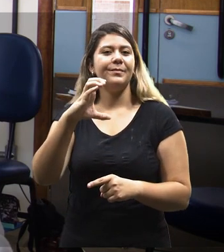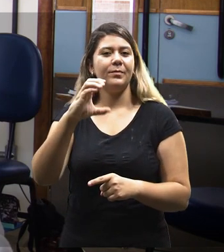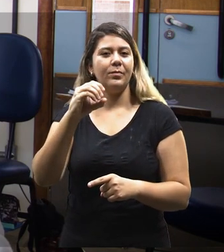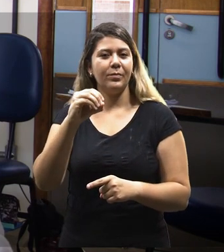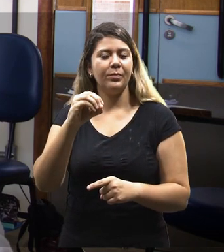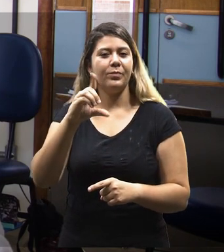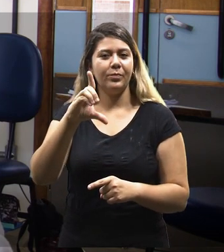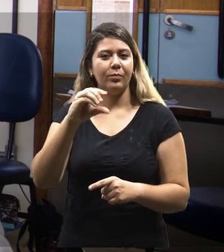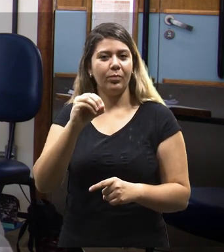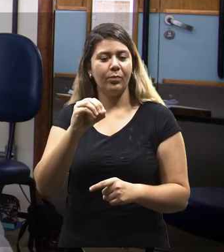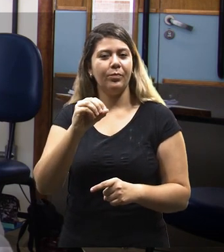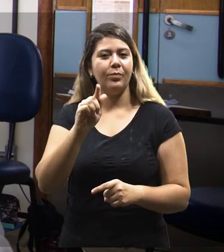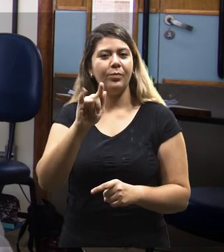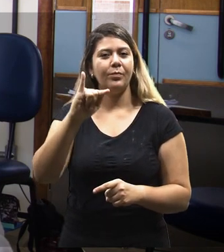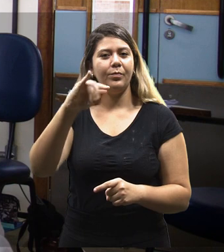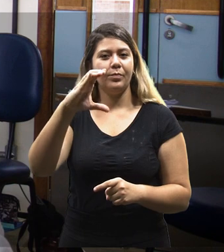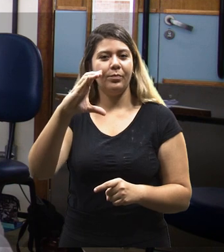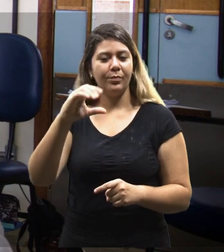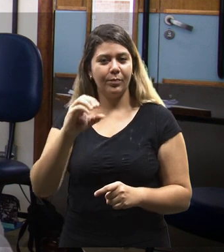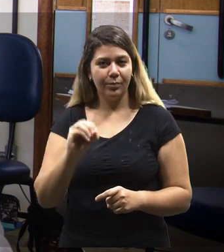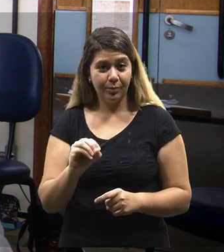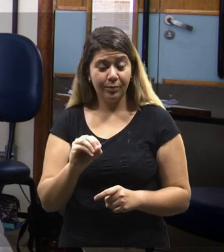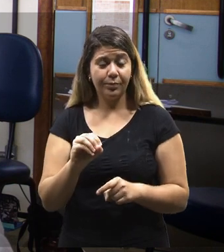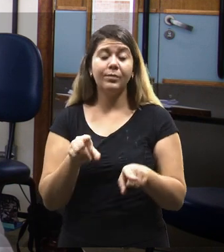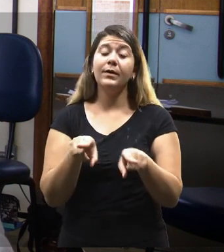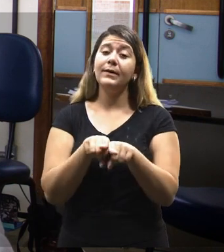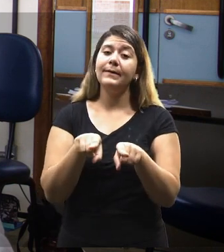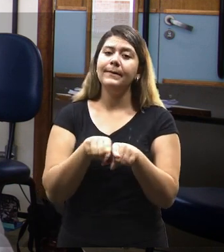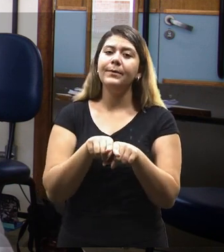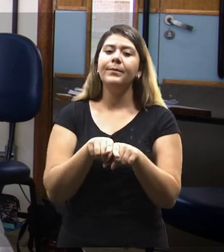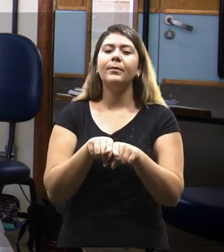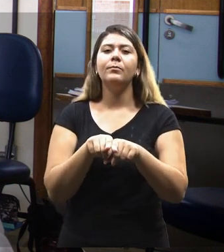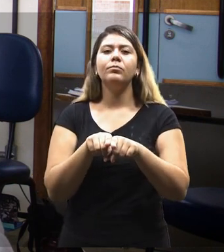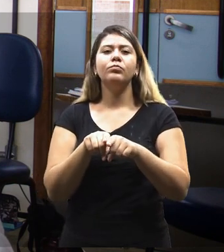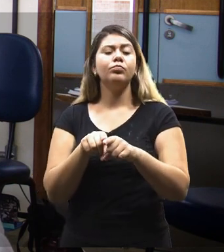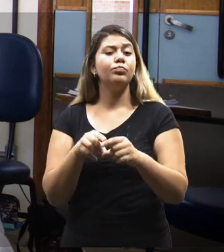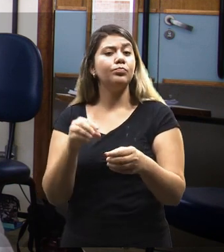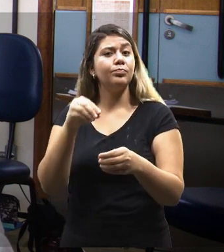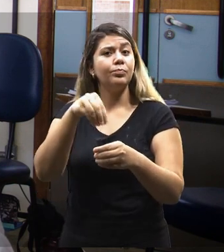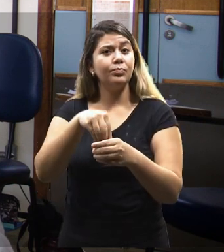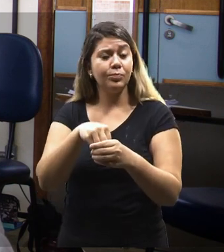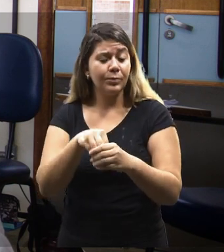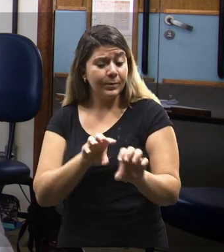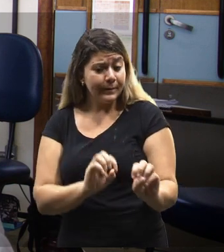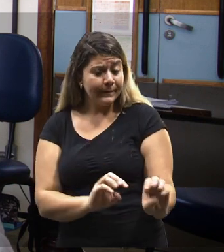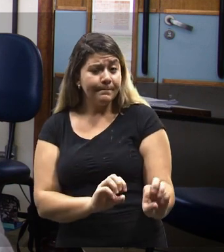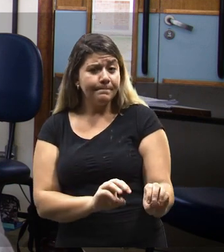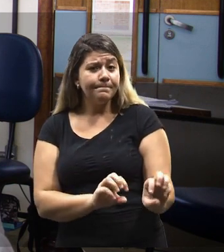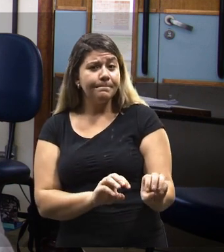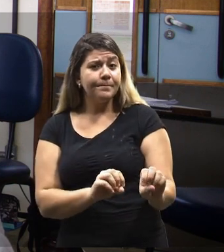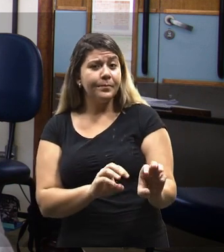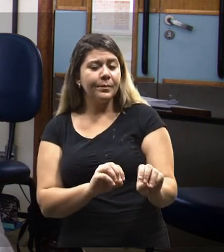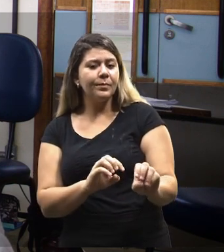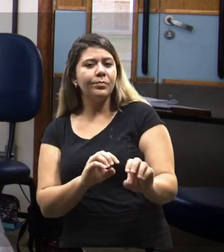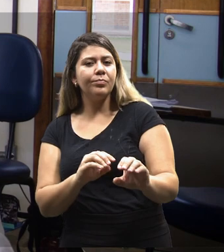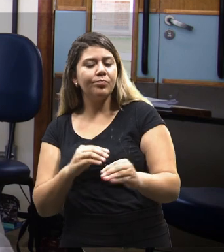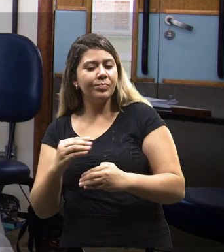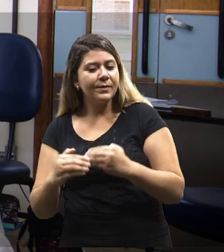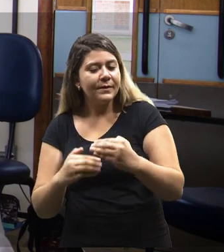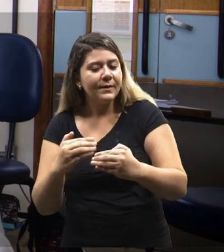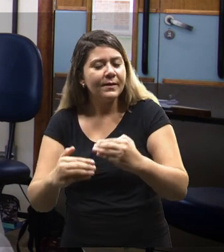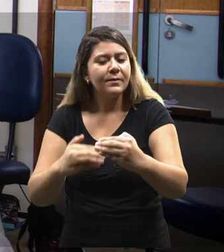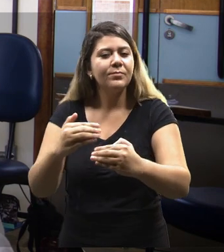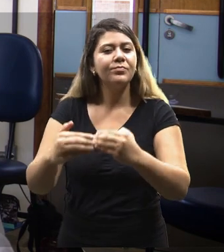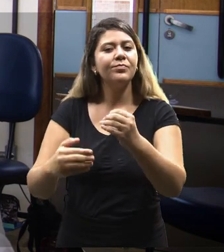no plano ecológico, como também dentro do plano da educação, ele busca desenvolver